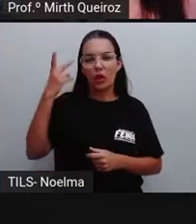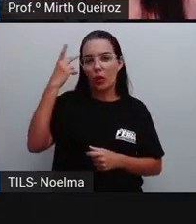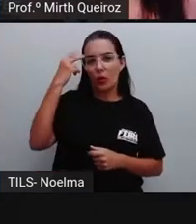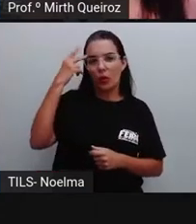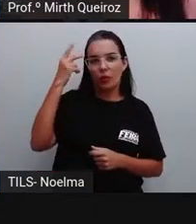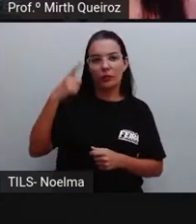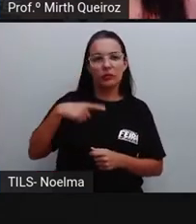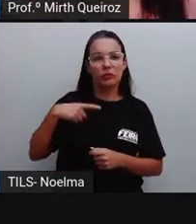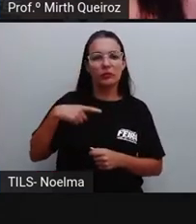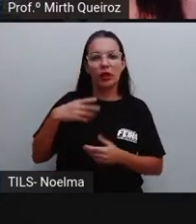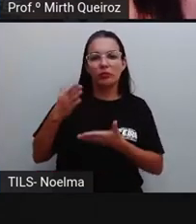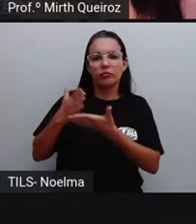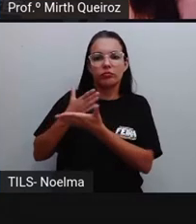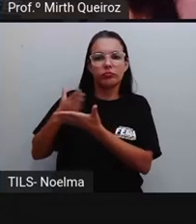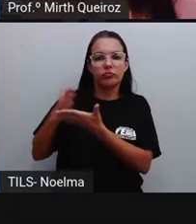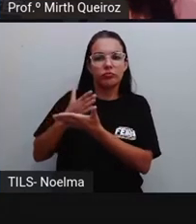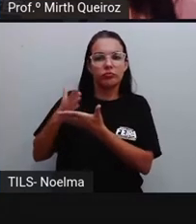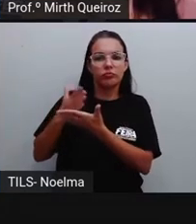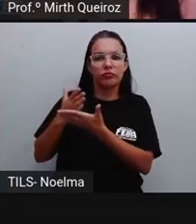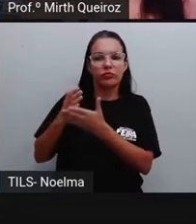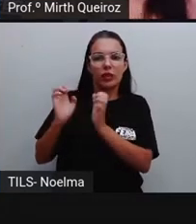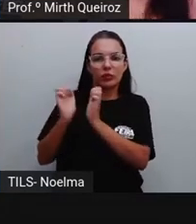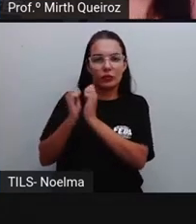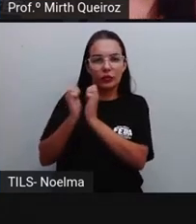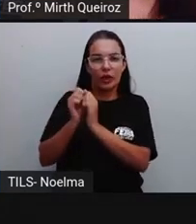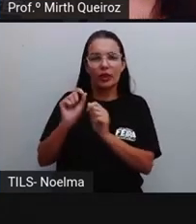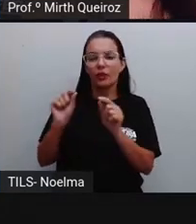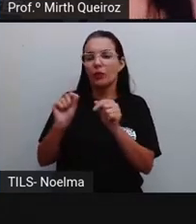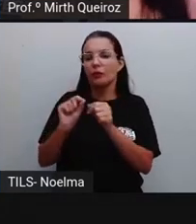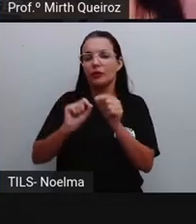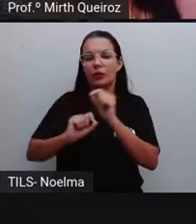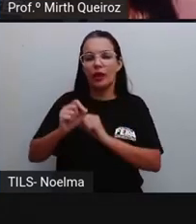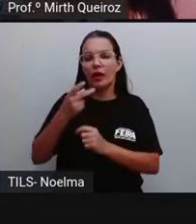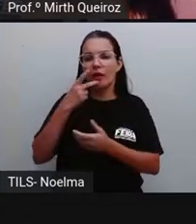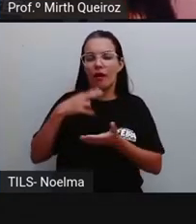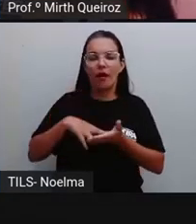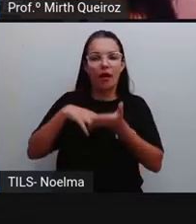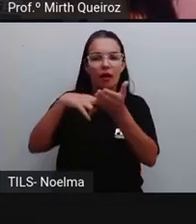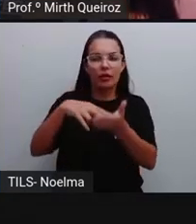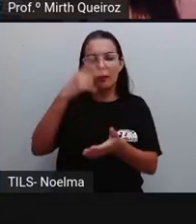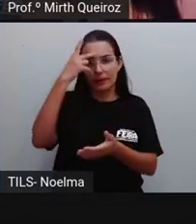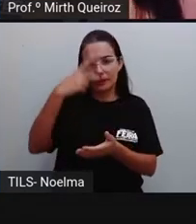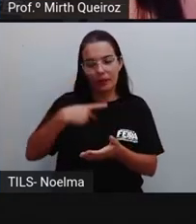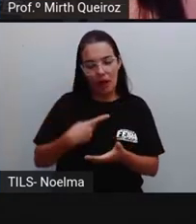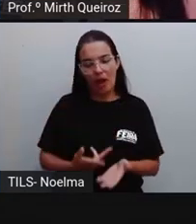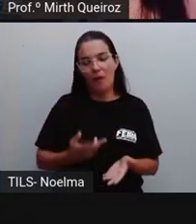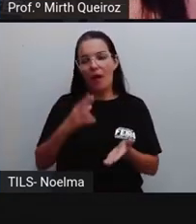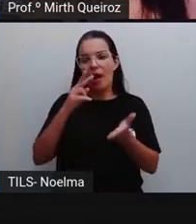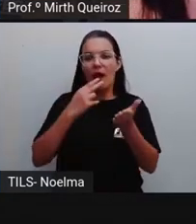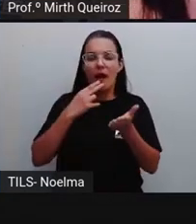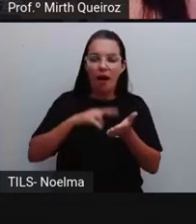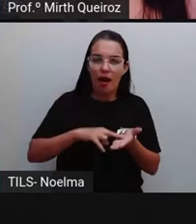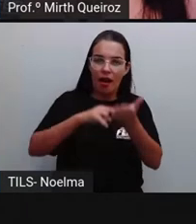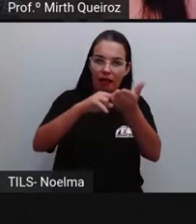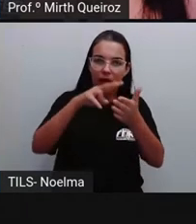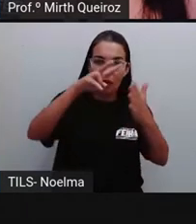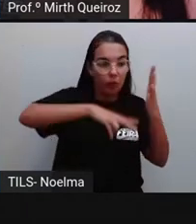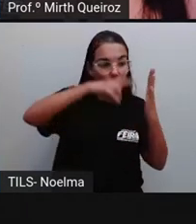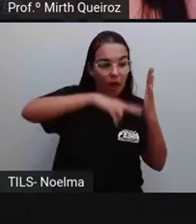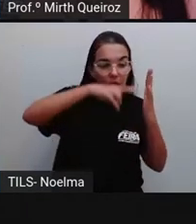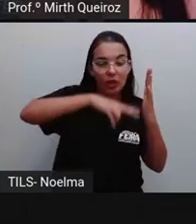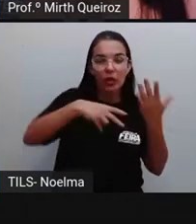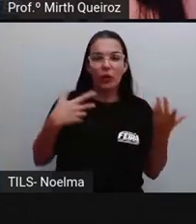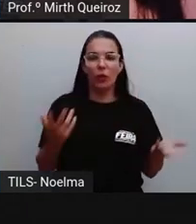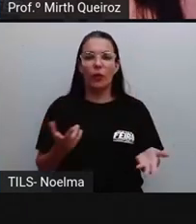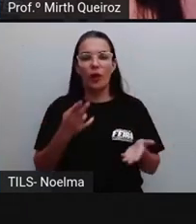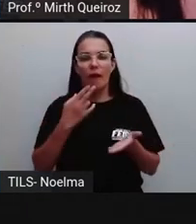subgêneros, né? Como a carta aberta, a carta pessoal, a carta do leitor, né? Embora na atualidade essa estrutura